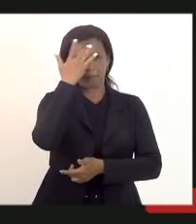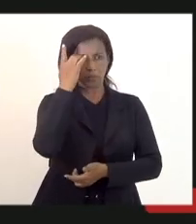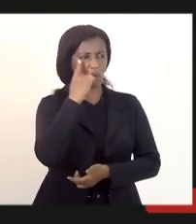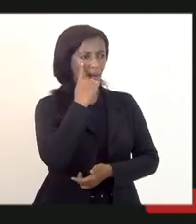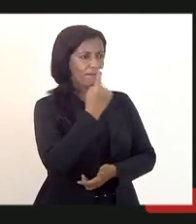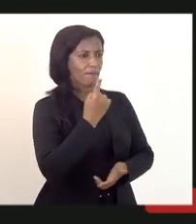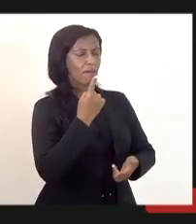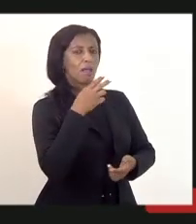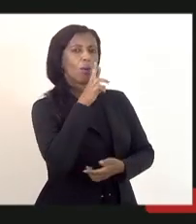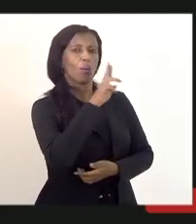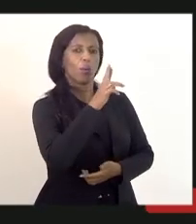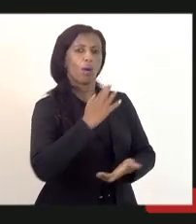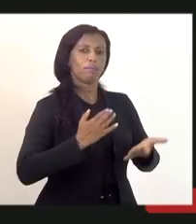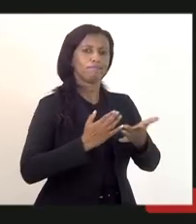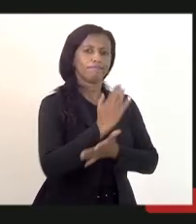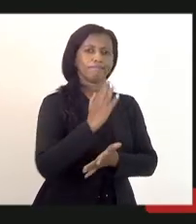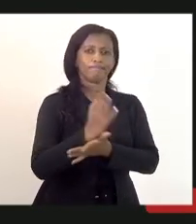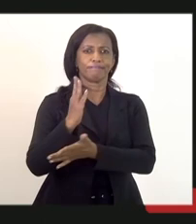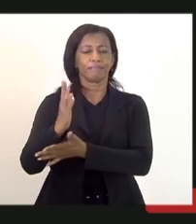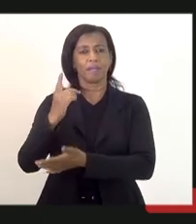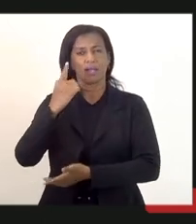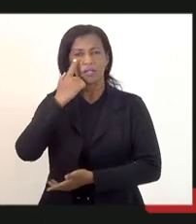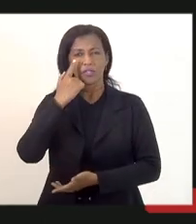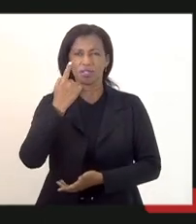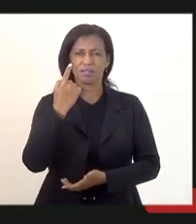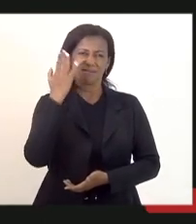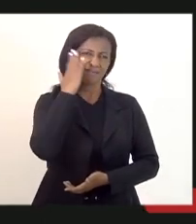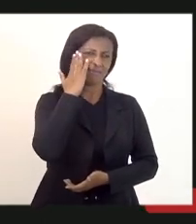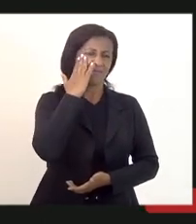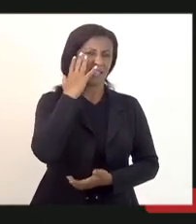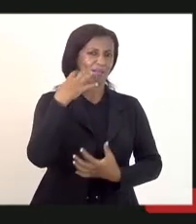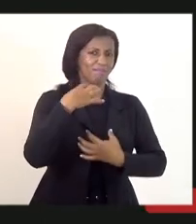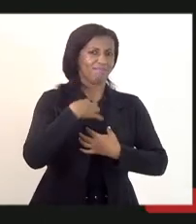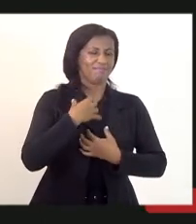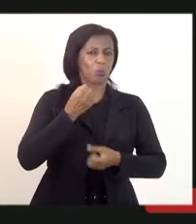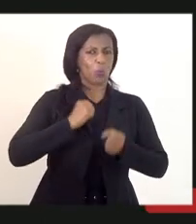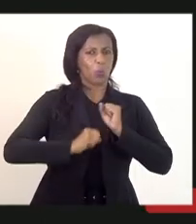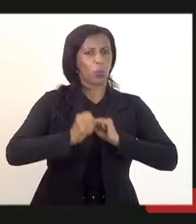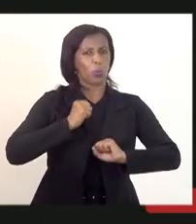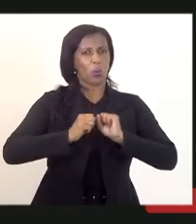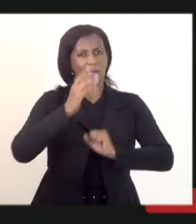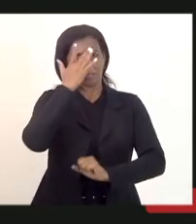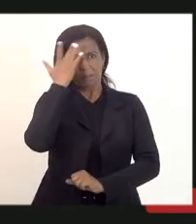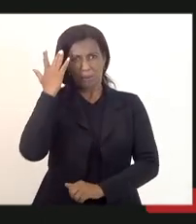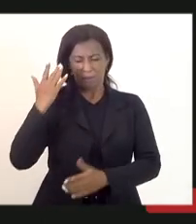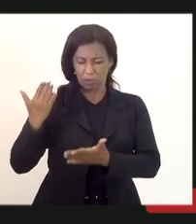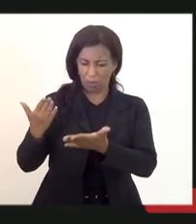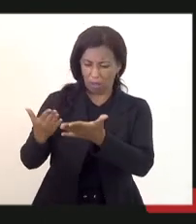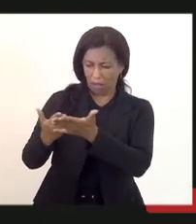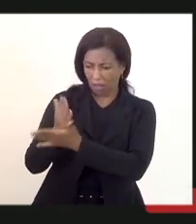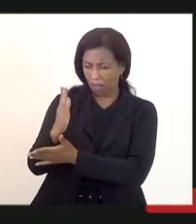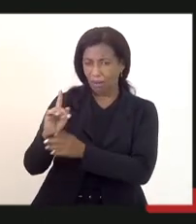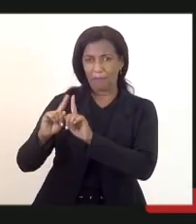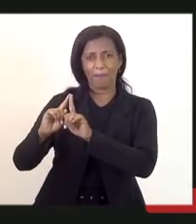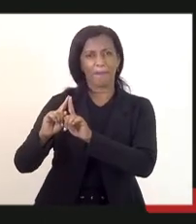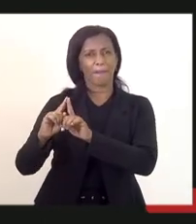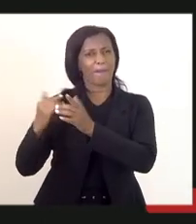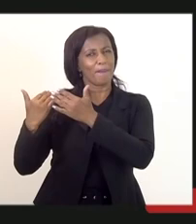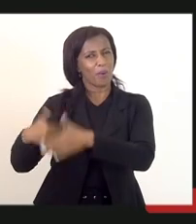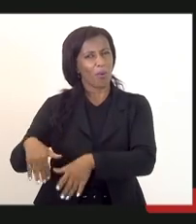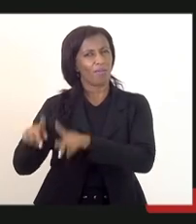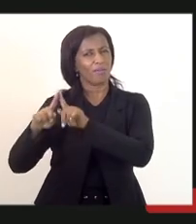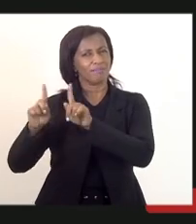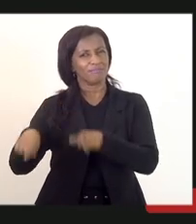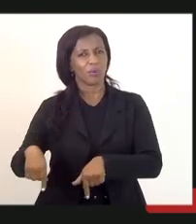A gente sabe da angústia que é após a aprovação do concurso toda essa fase o Rodrigo Amorim